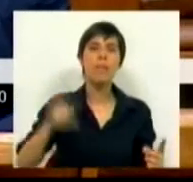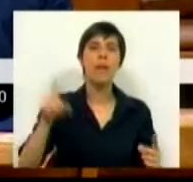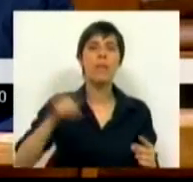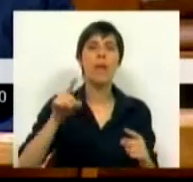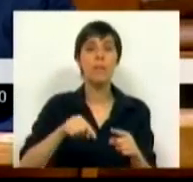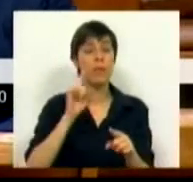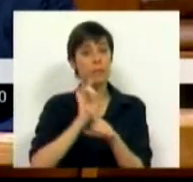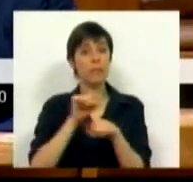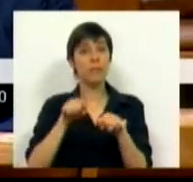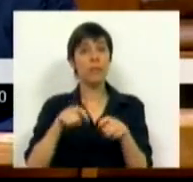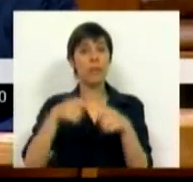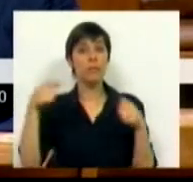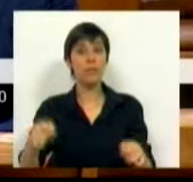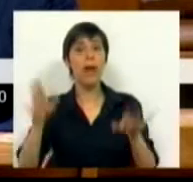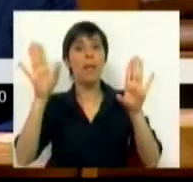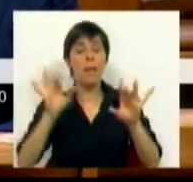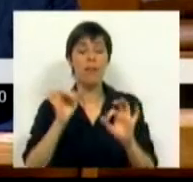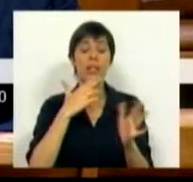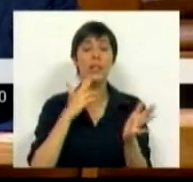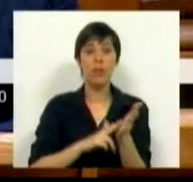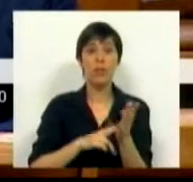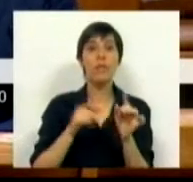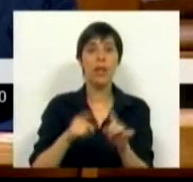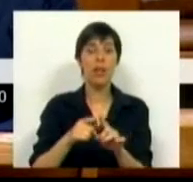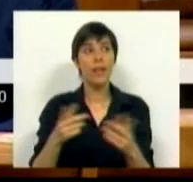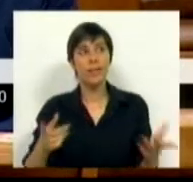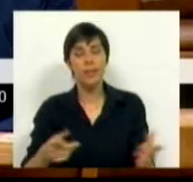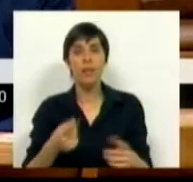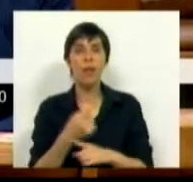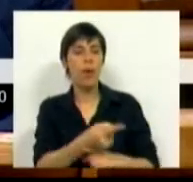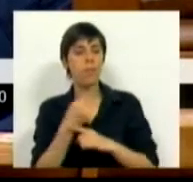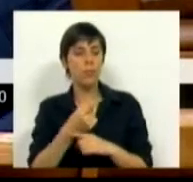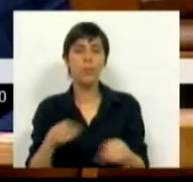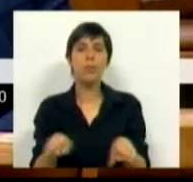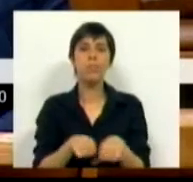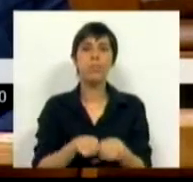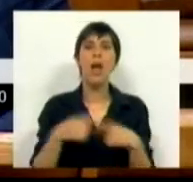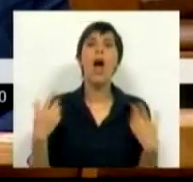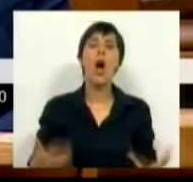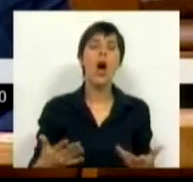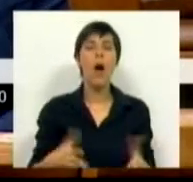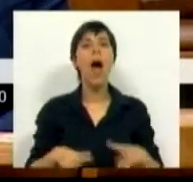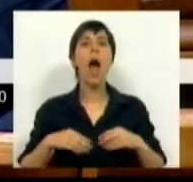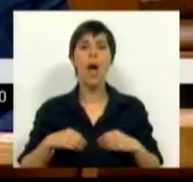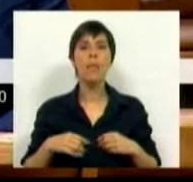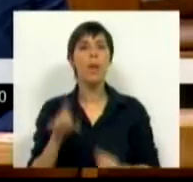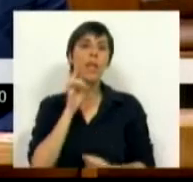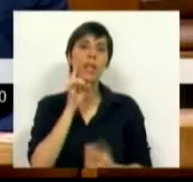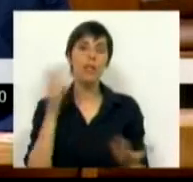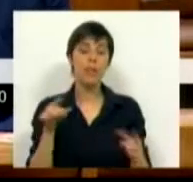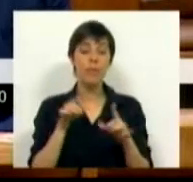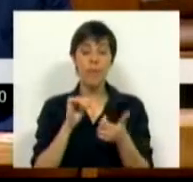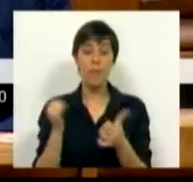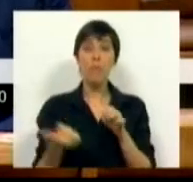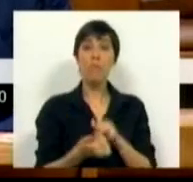tais extensões, mas como as suas verdades são descartáveis, agora já admite e até defende que